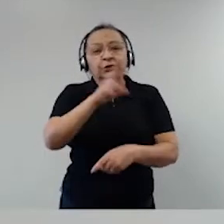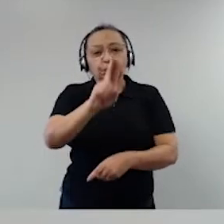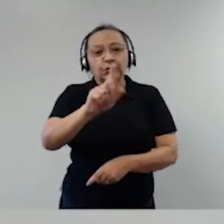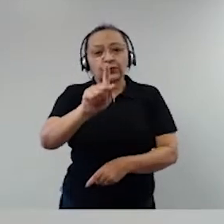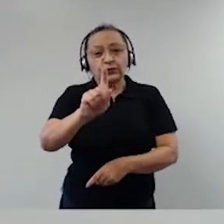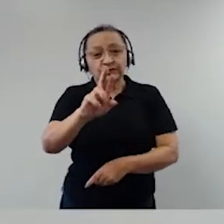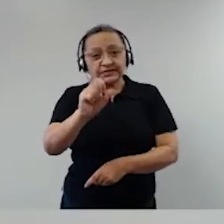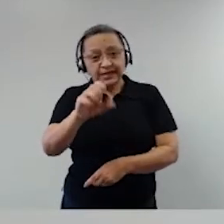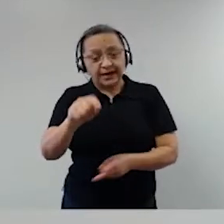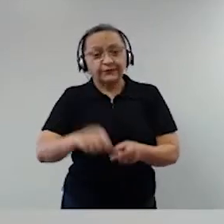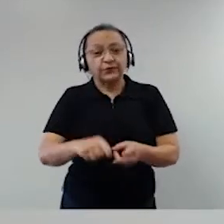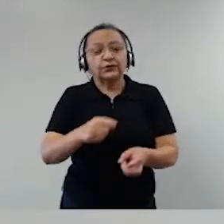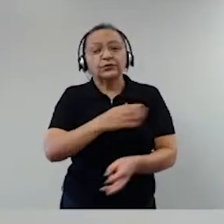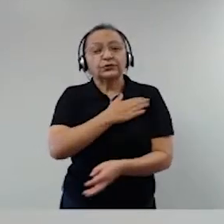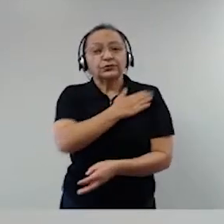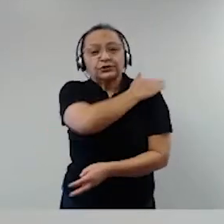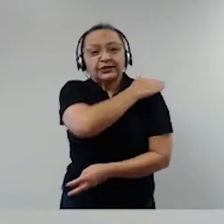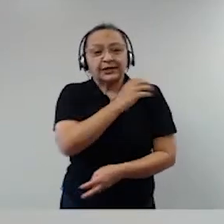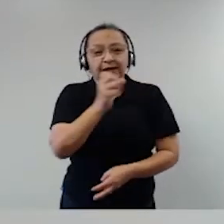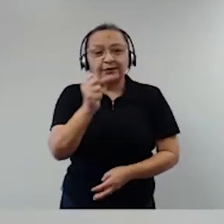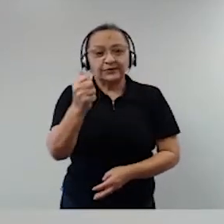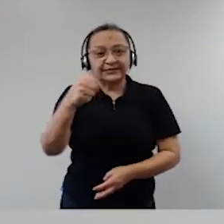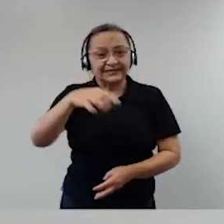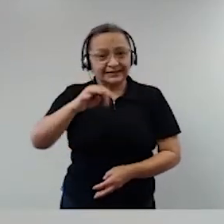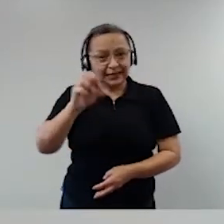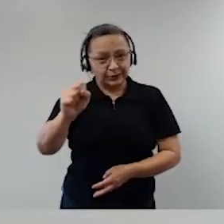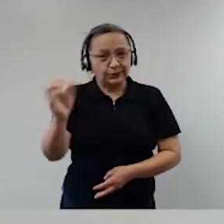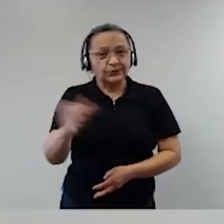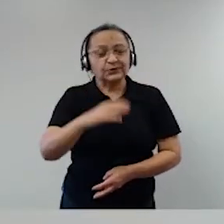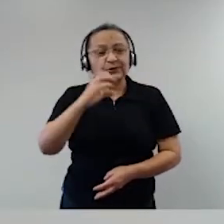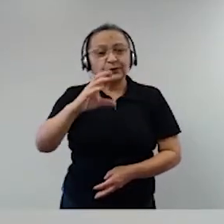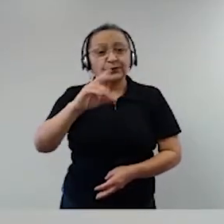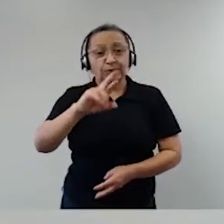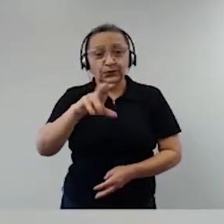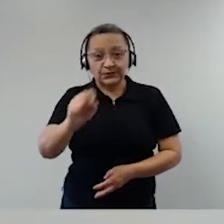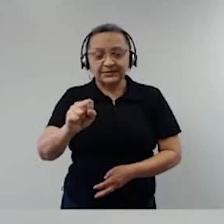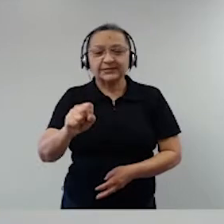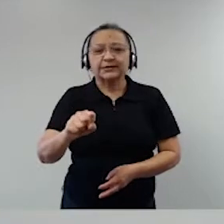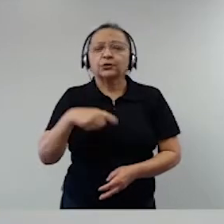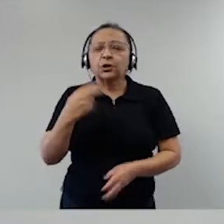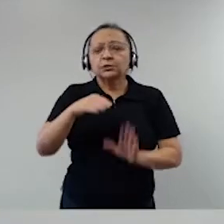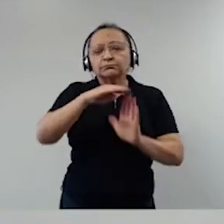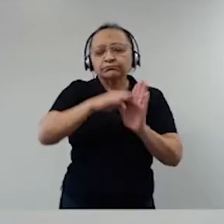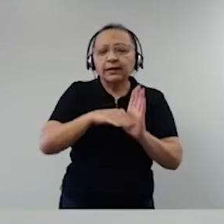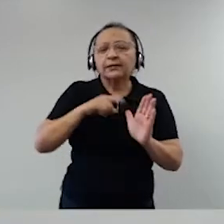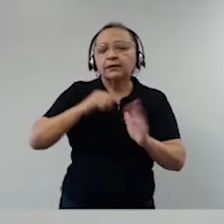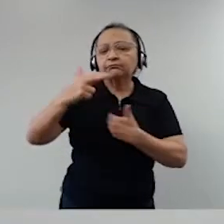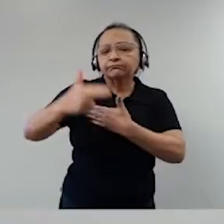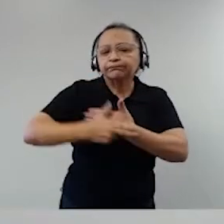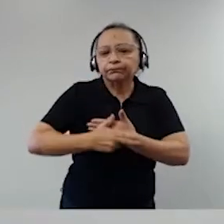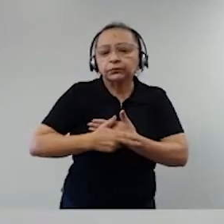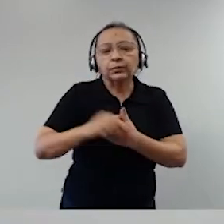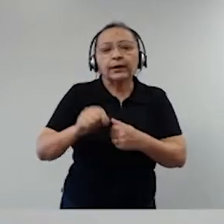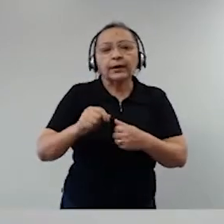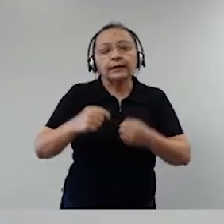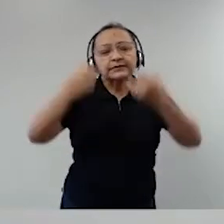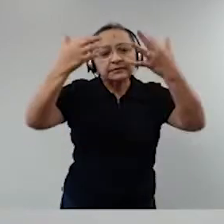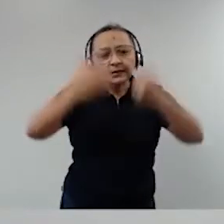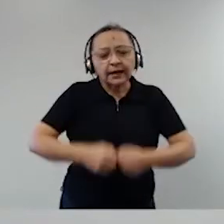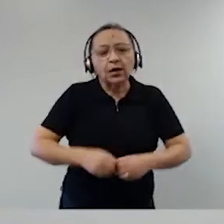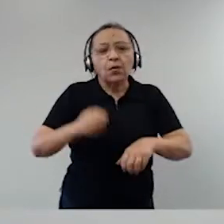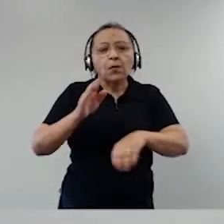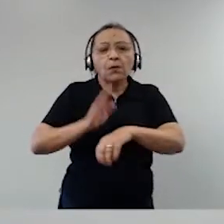general Santos Cruz. O nosso painel tem como tema o papel das Forças Armadas em momentos de crise.